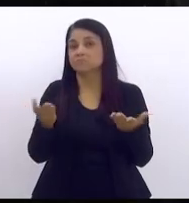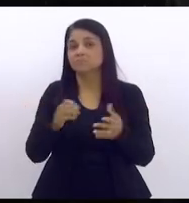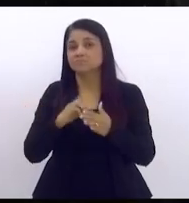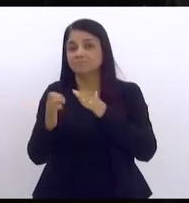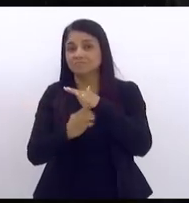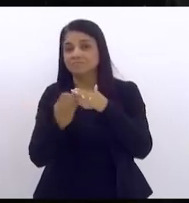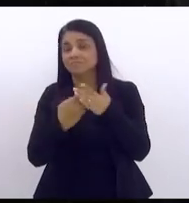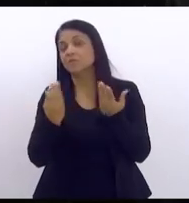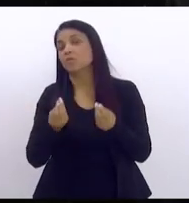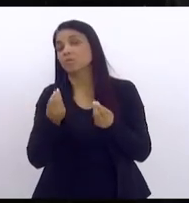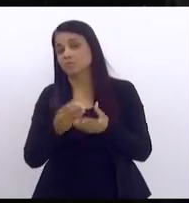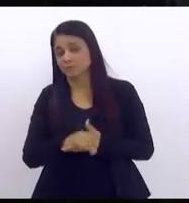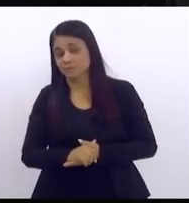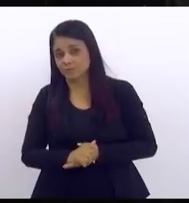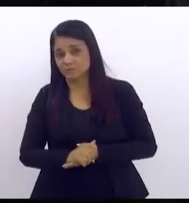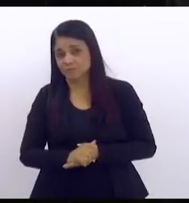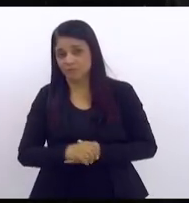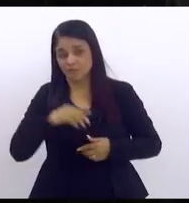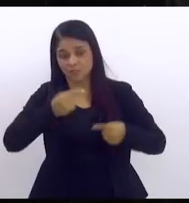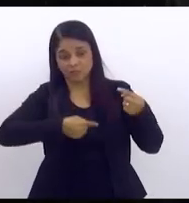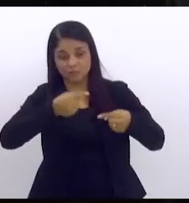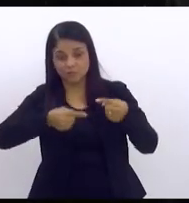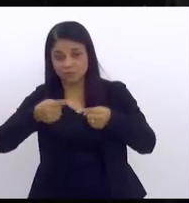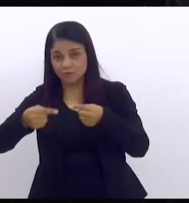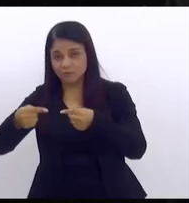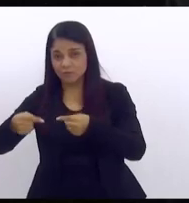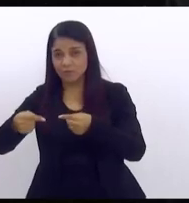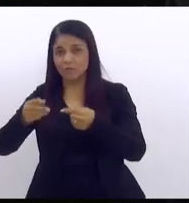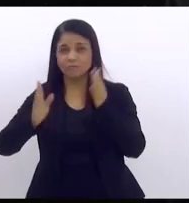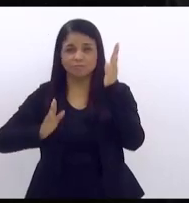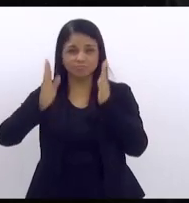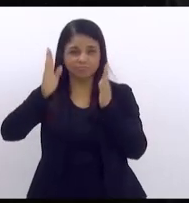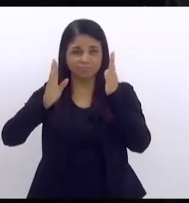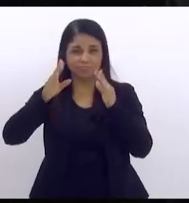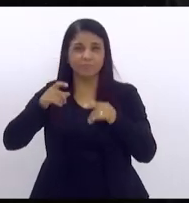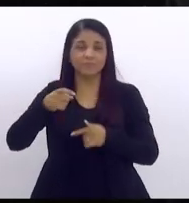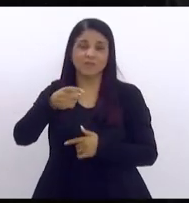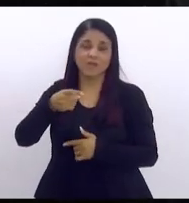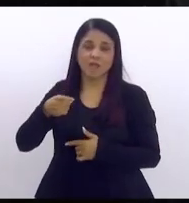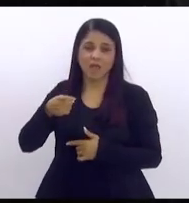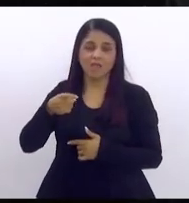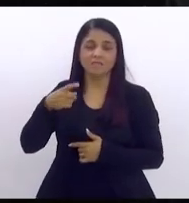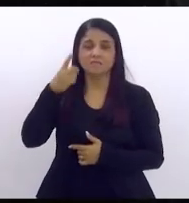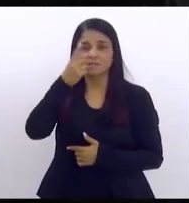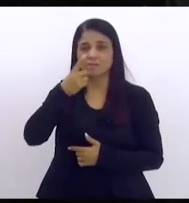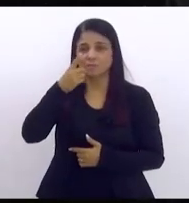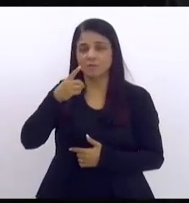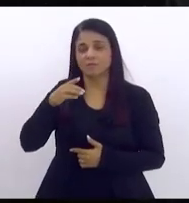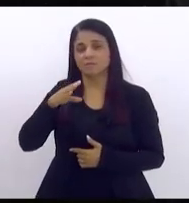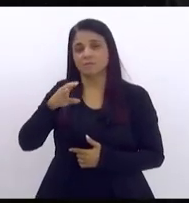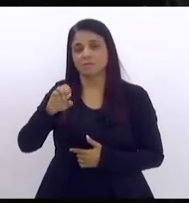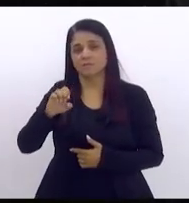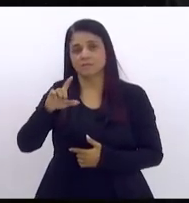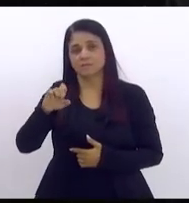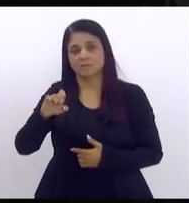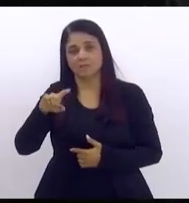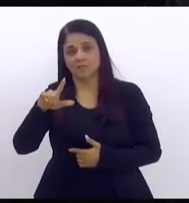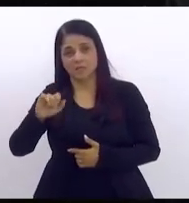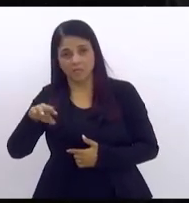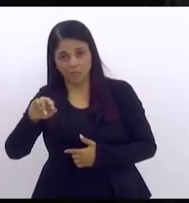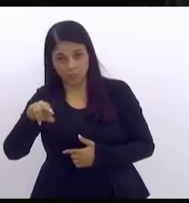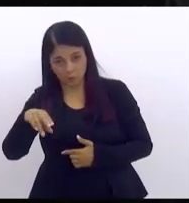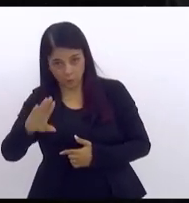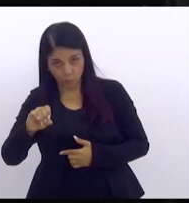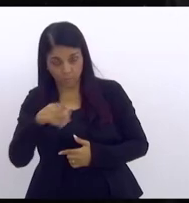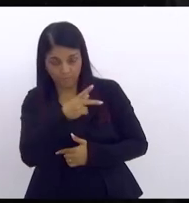discussão na época que presidia aqui o deputado André Siciliano sobre a privatização